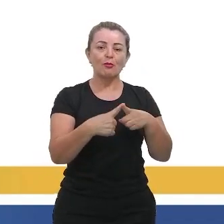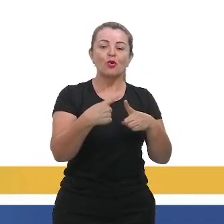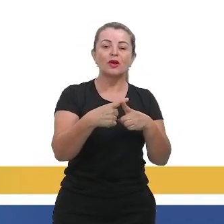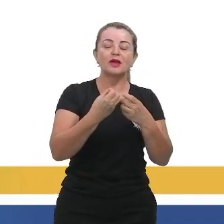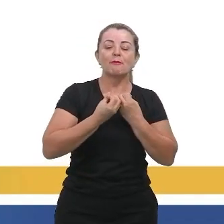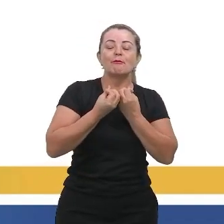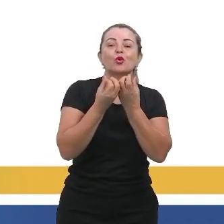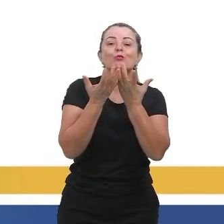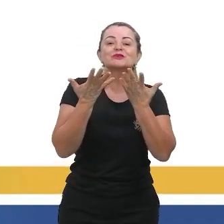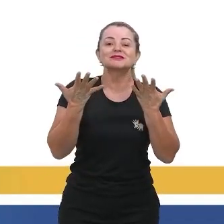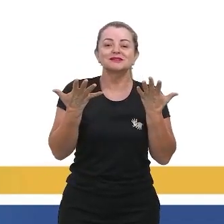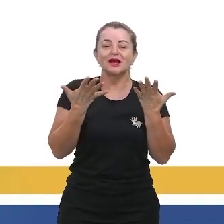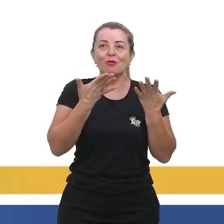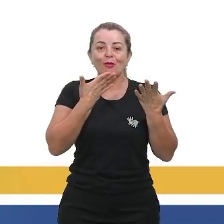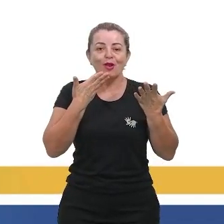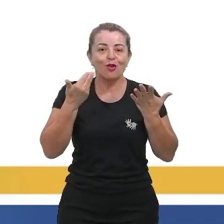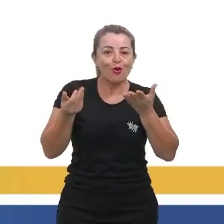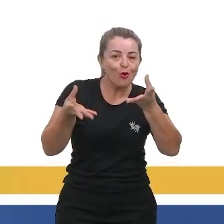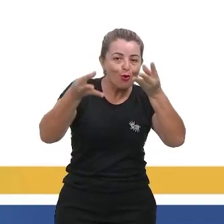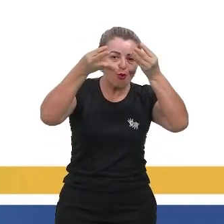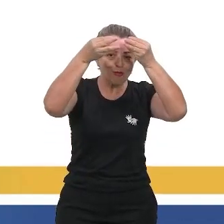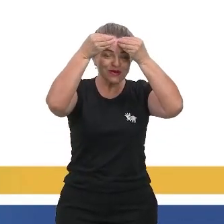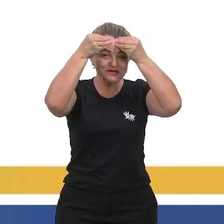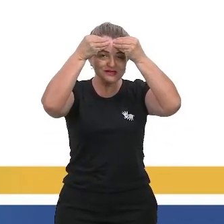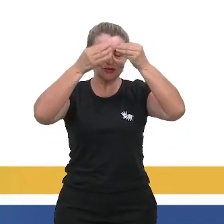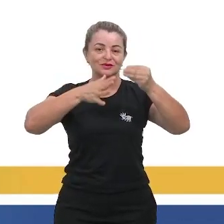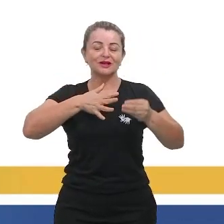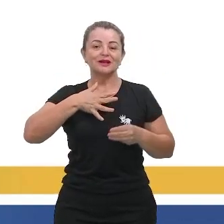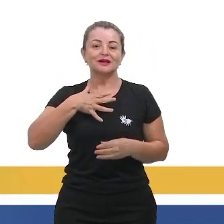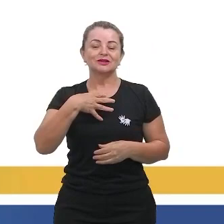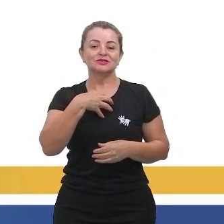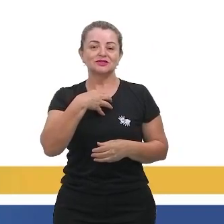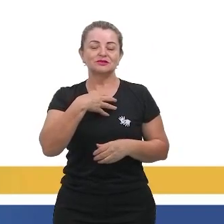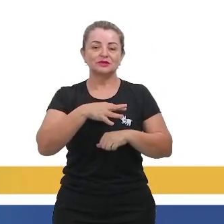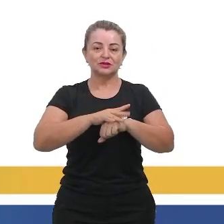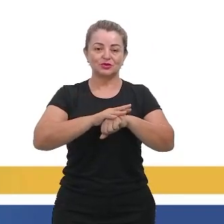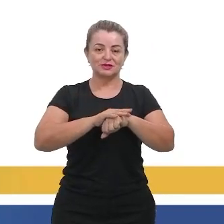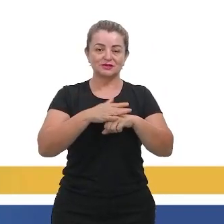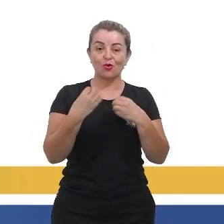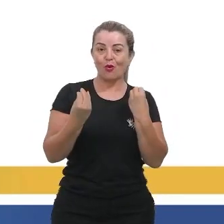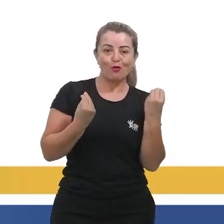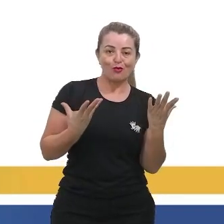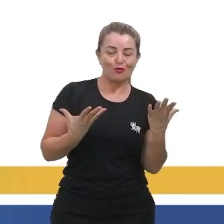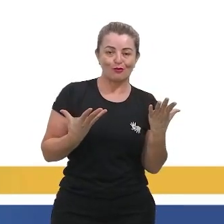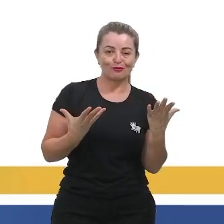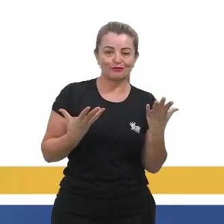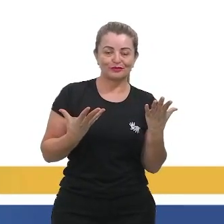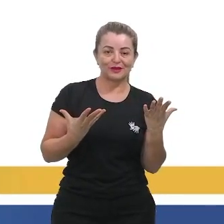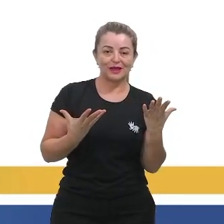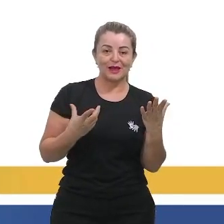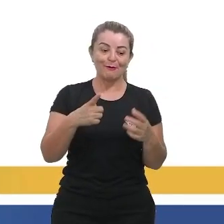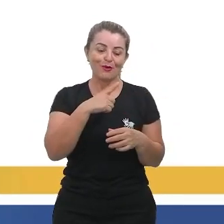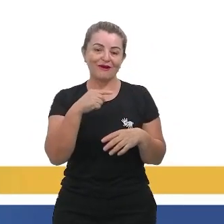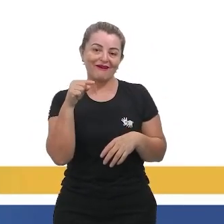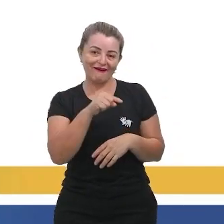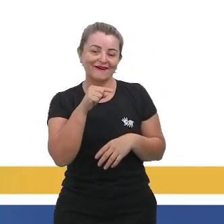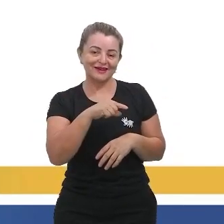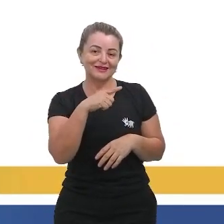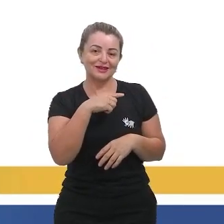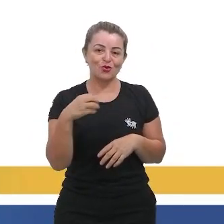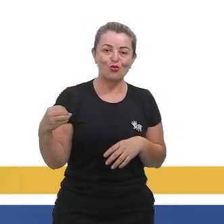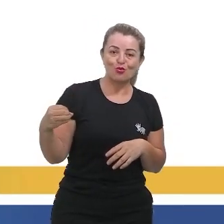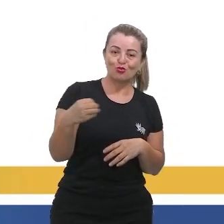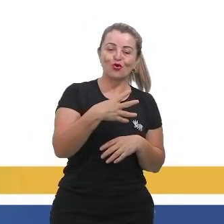melhor compreensão dos sintomas dos pacientes? Porque aqui nós temos um novo falar. Vamos até voltar ao texto